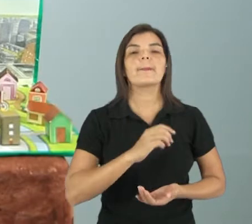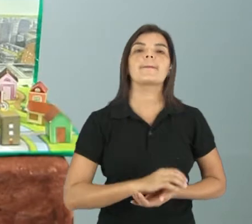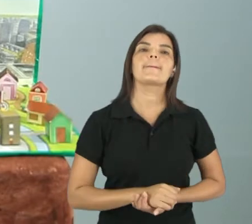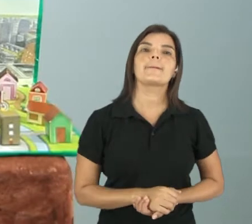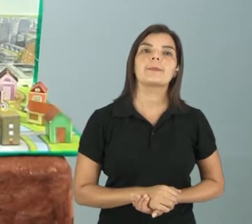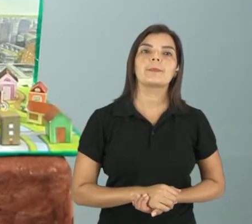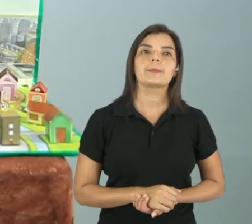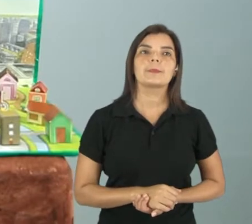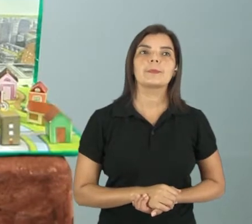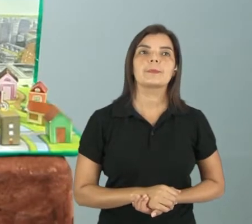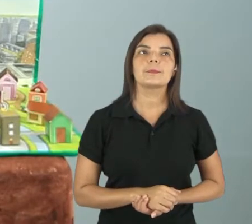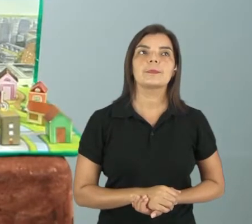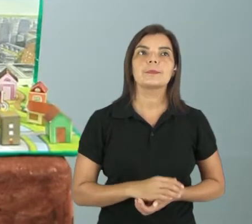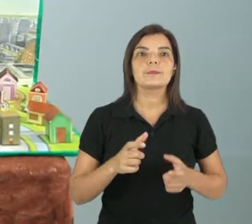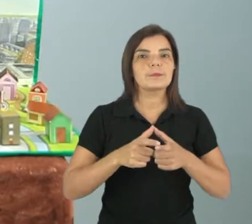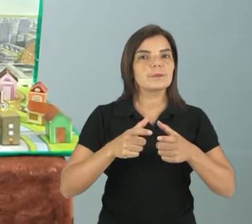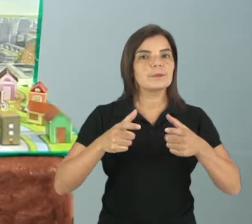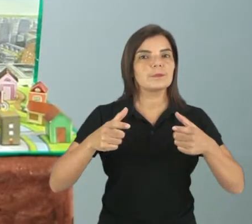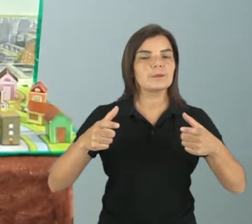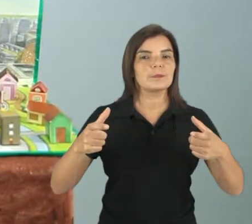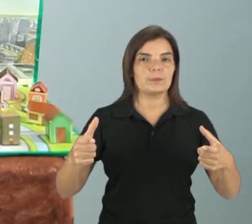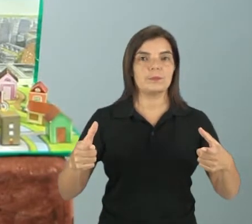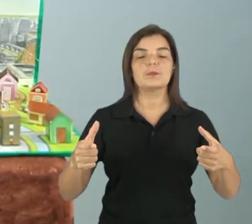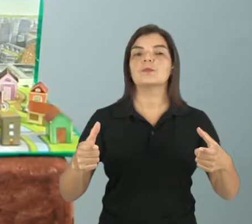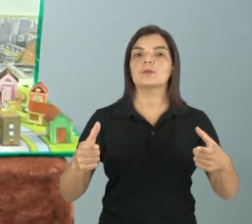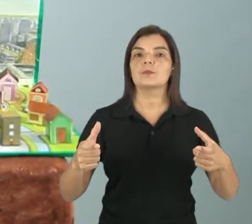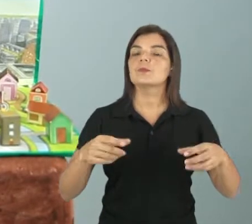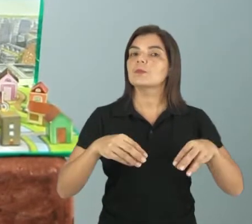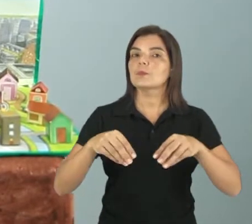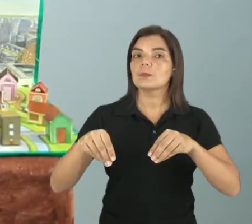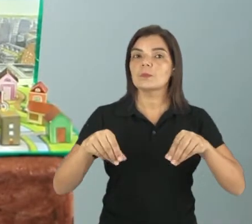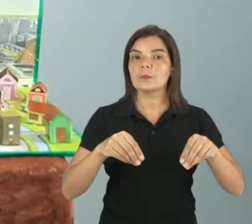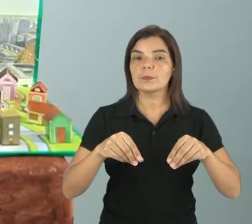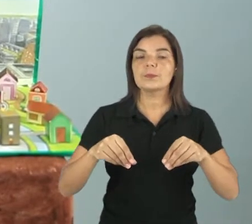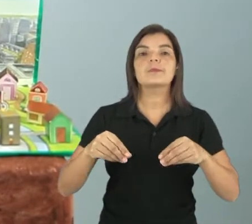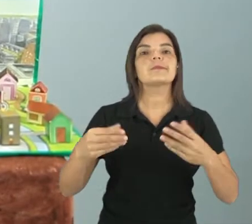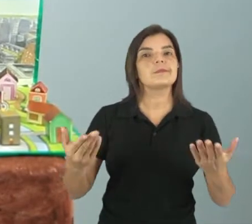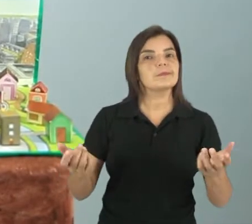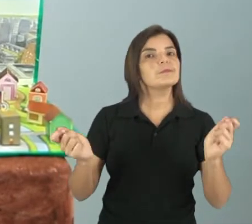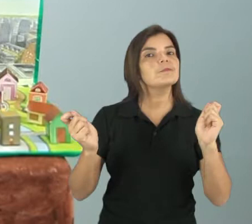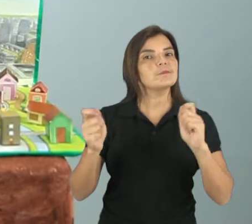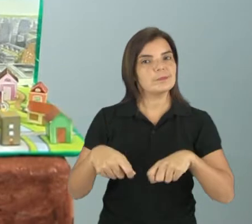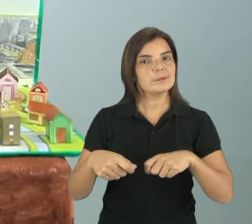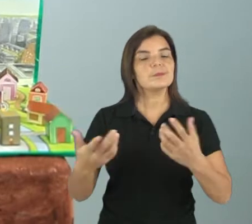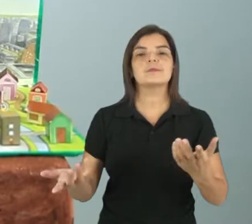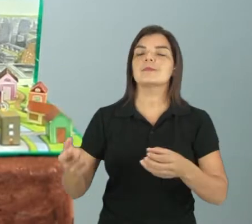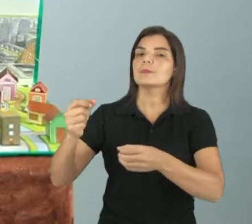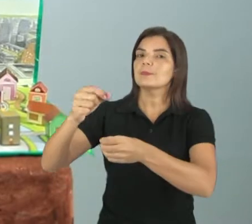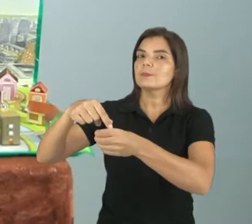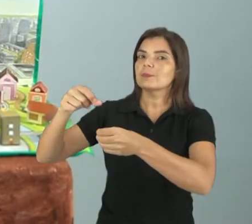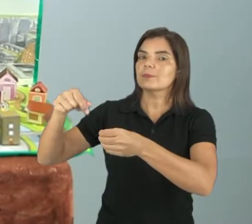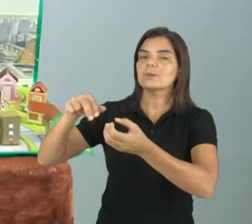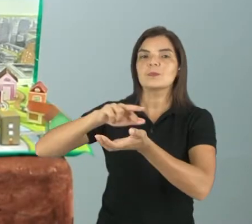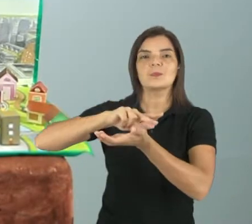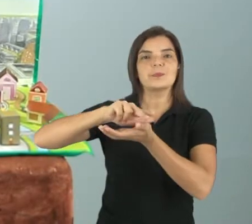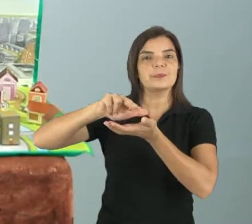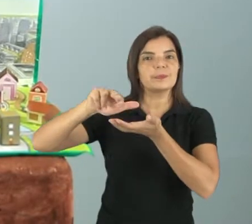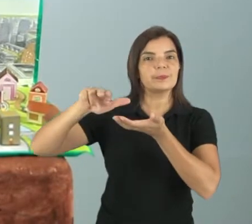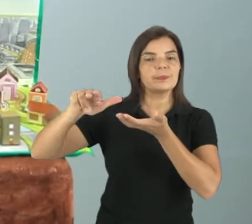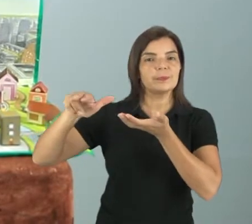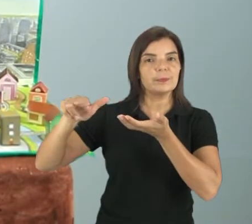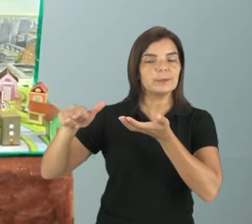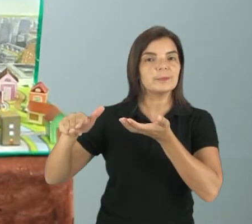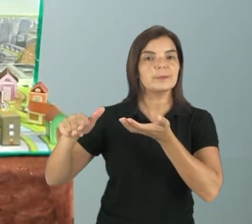uma grande, né, extensão de terra e lá dá para para cultivar a terra,